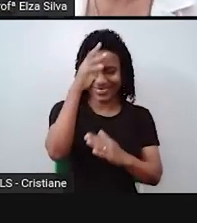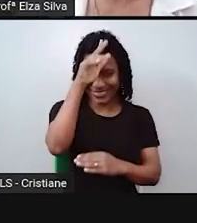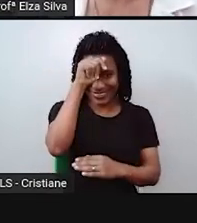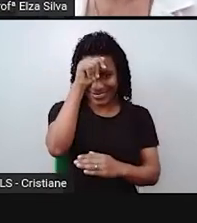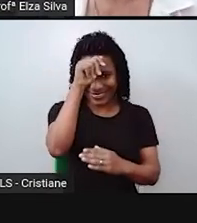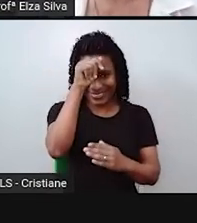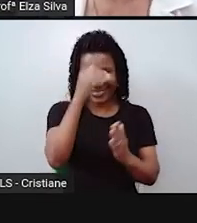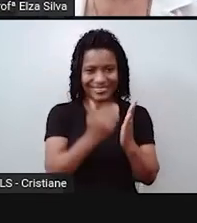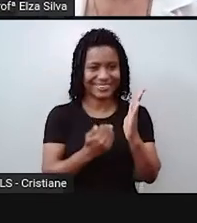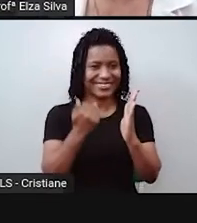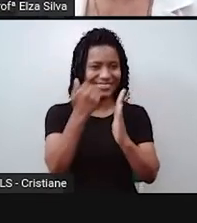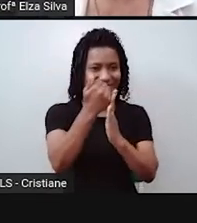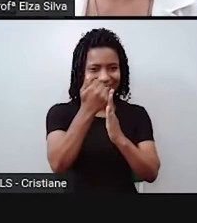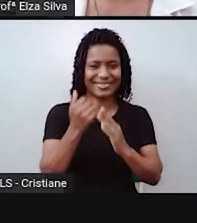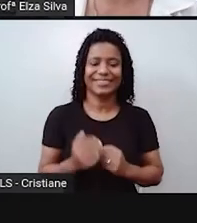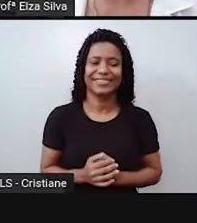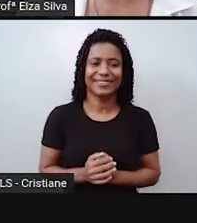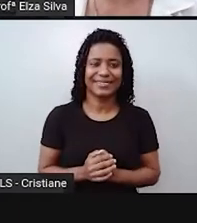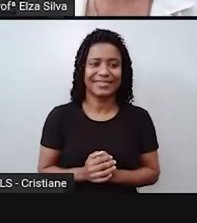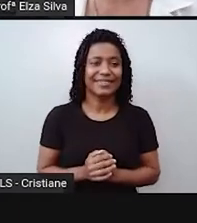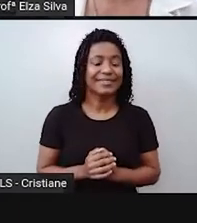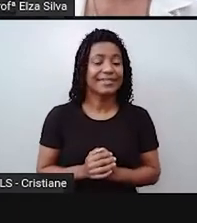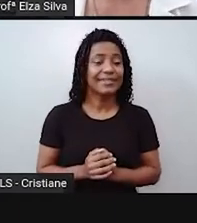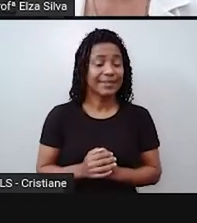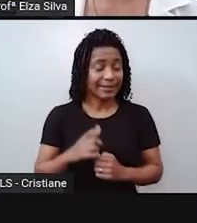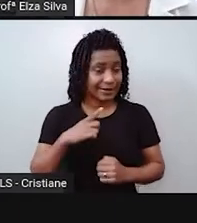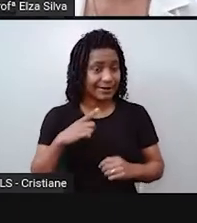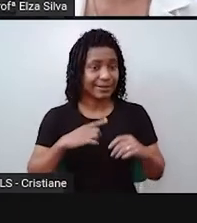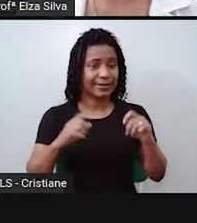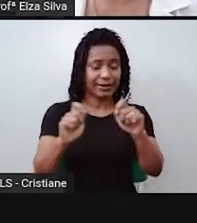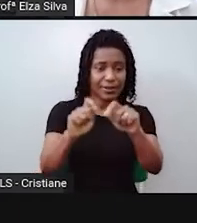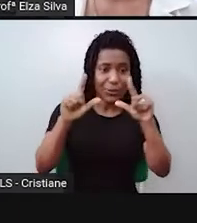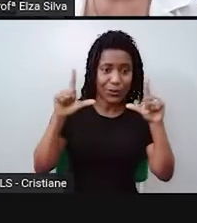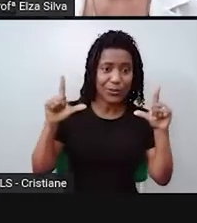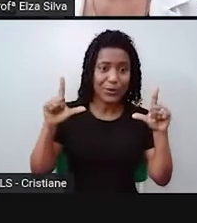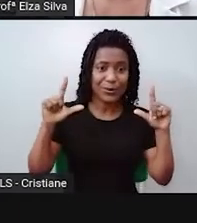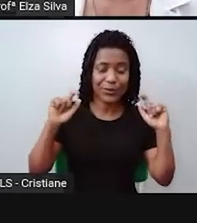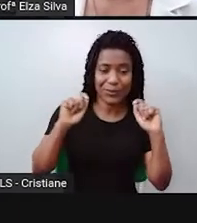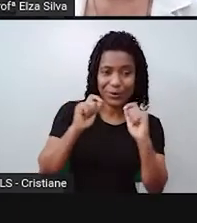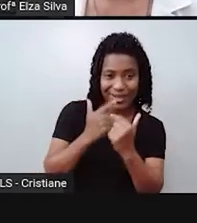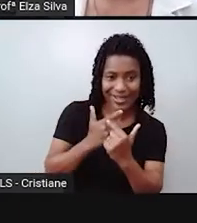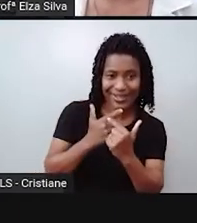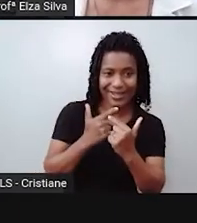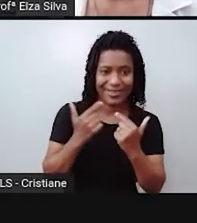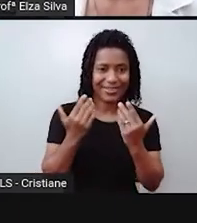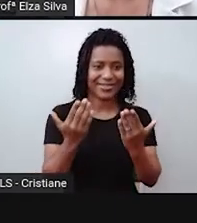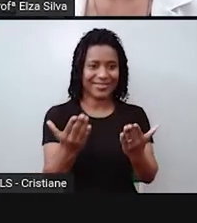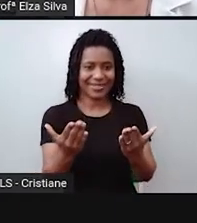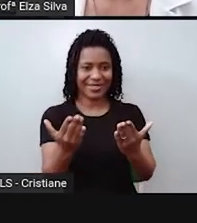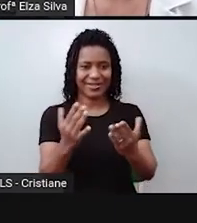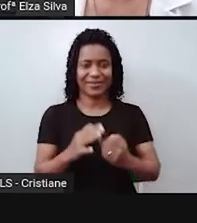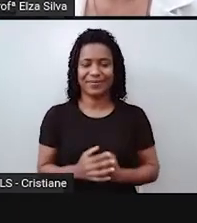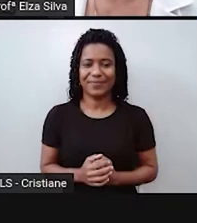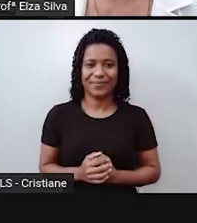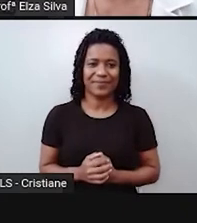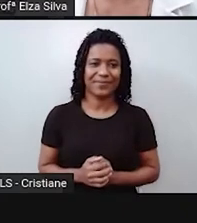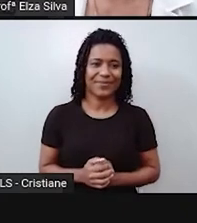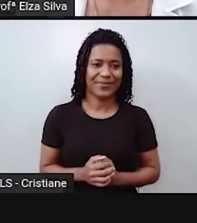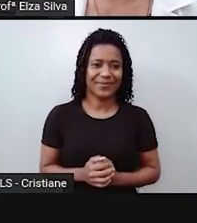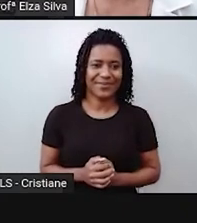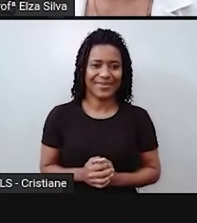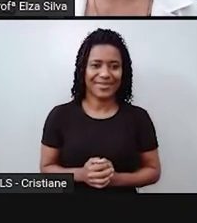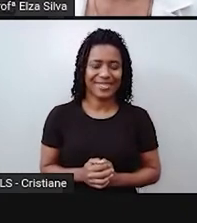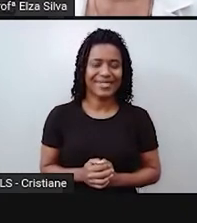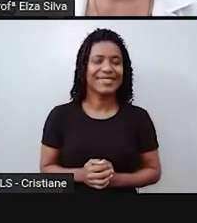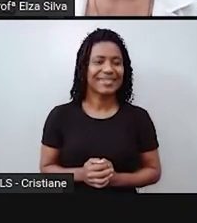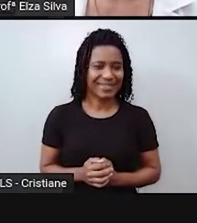meme para contextualizar este assunto da gramática da língua inglesa. Tomorrow, I'm going to read it in